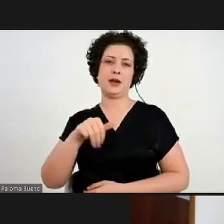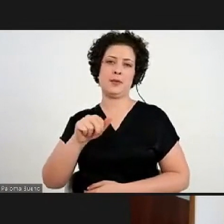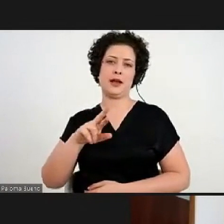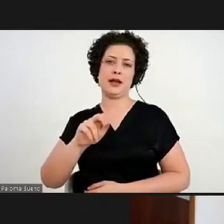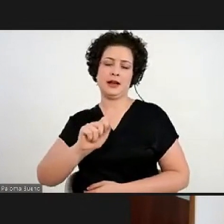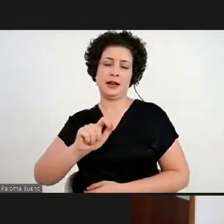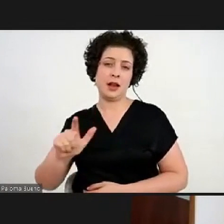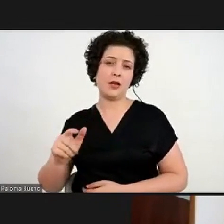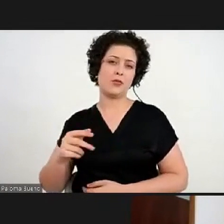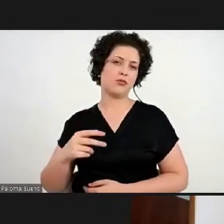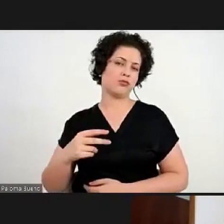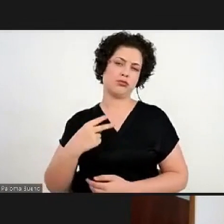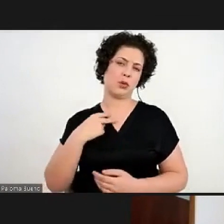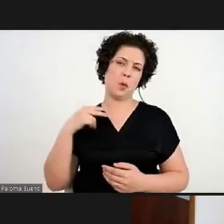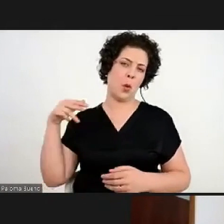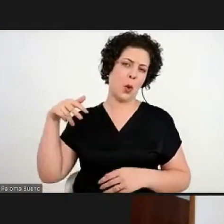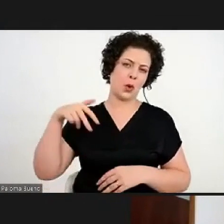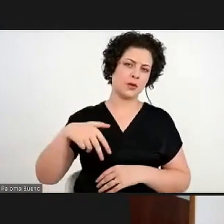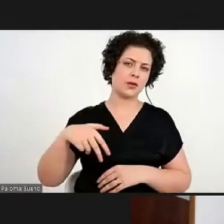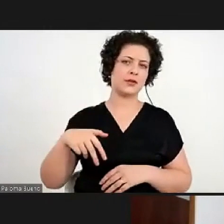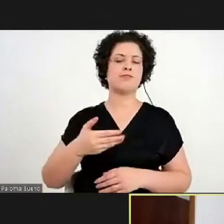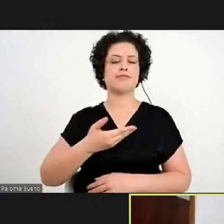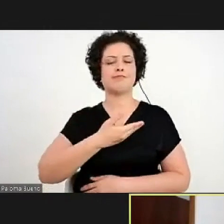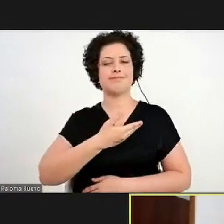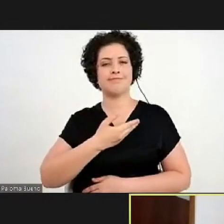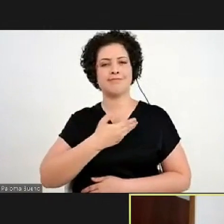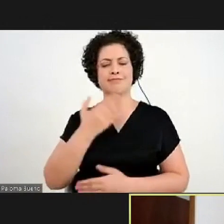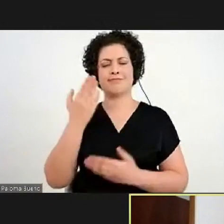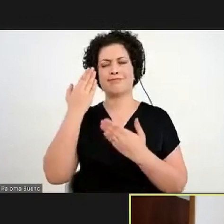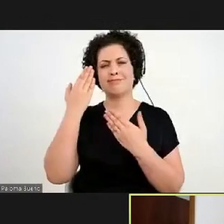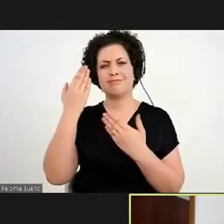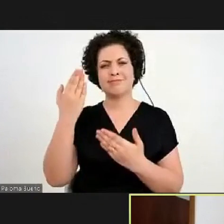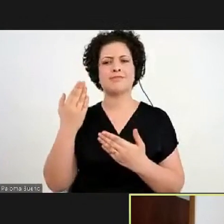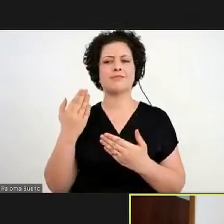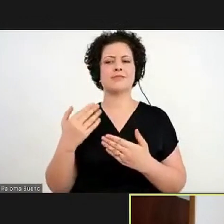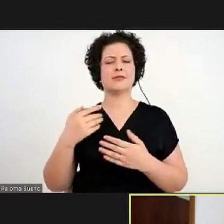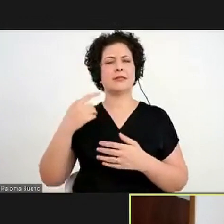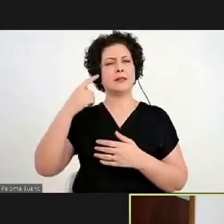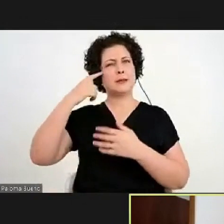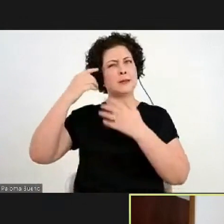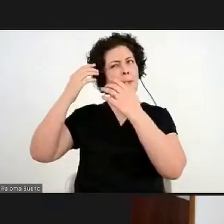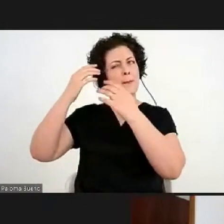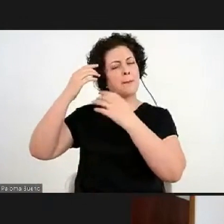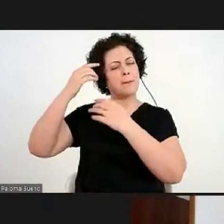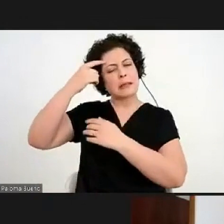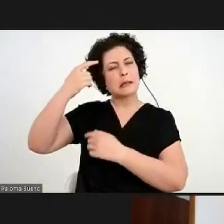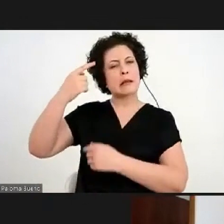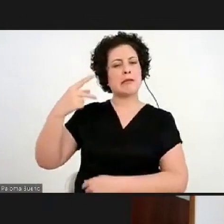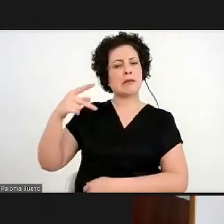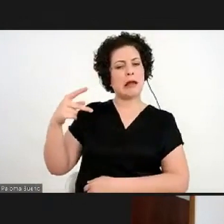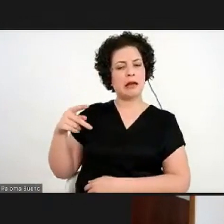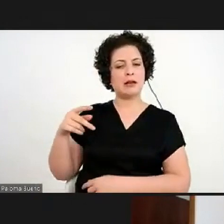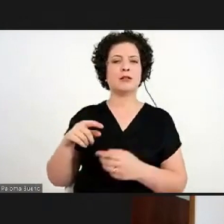a gente, ela é nossa colega e estamos sempre pensando nela, eu